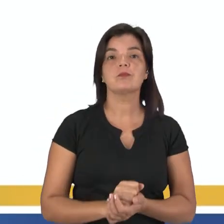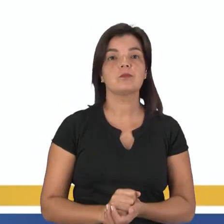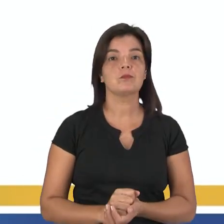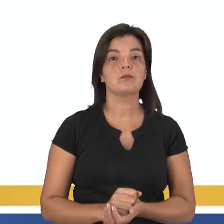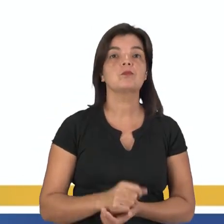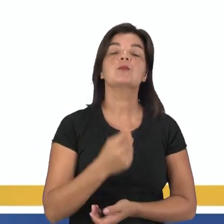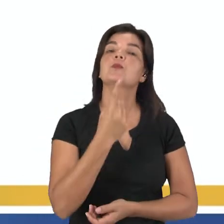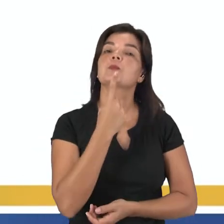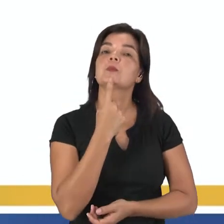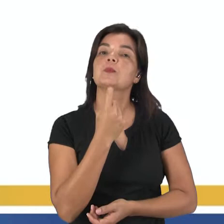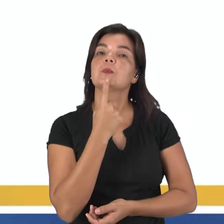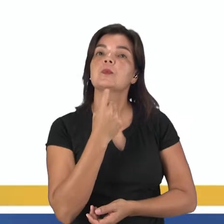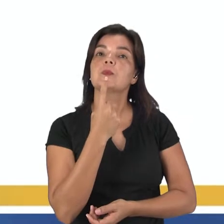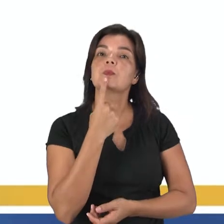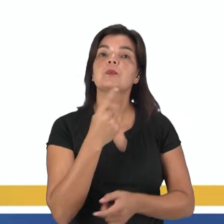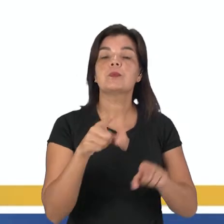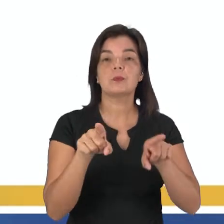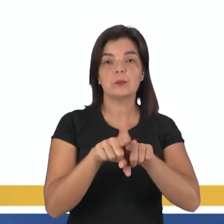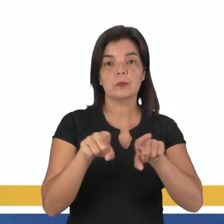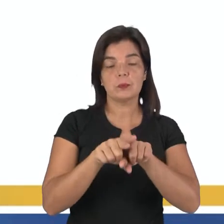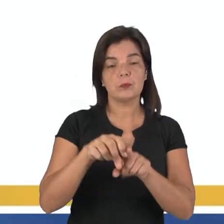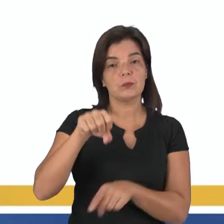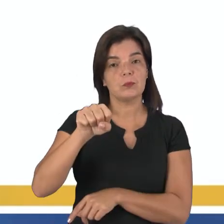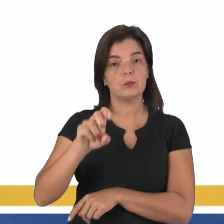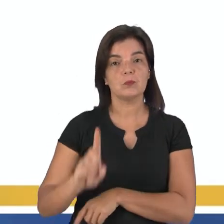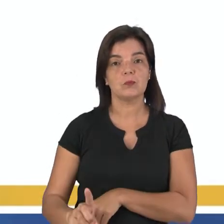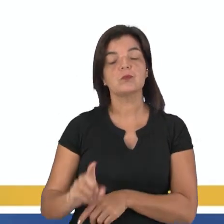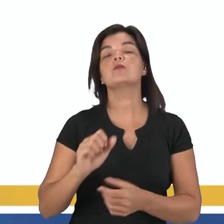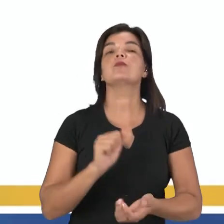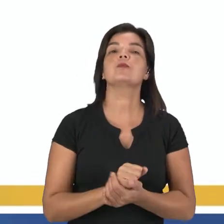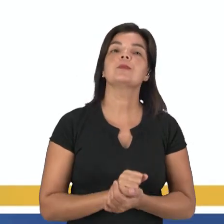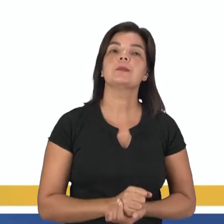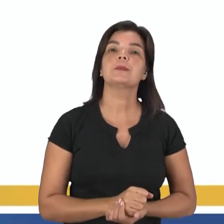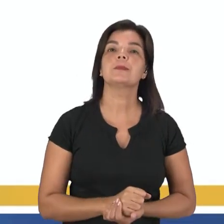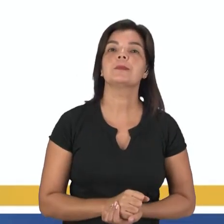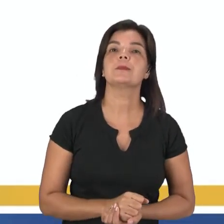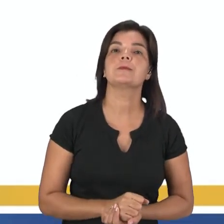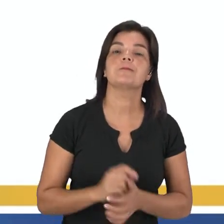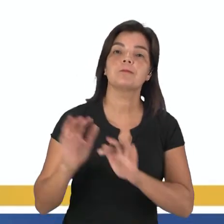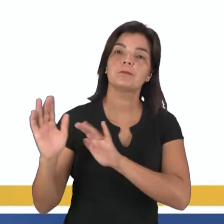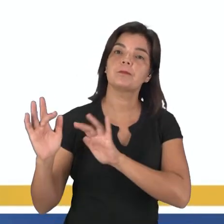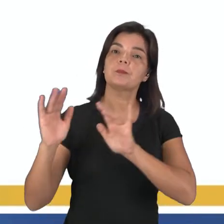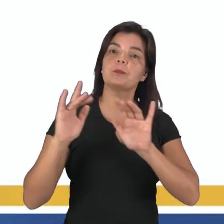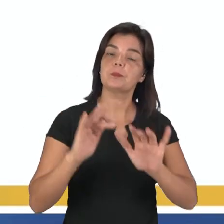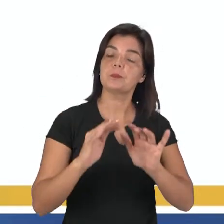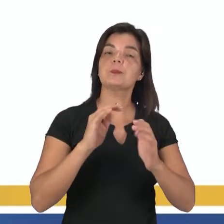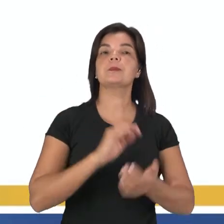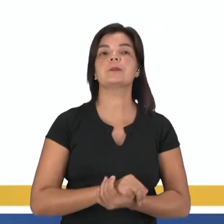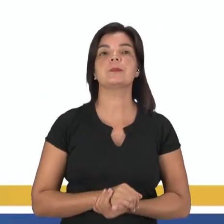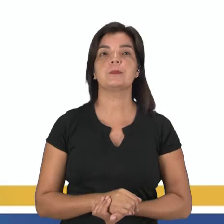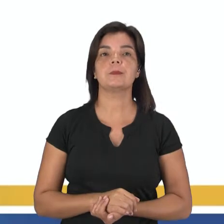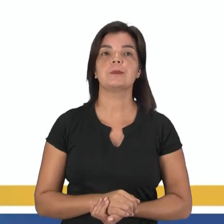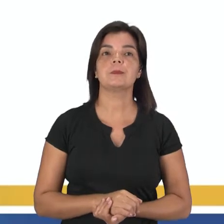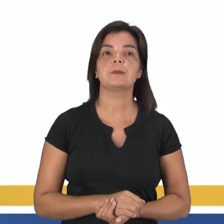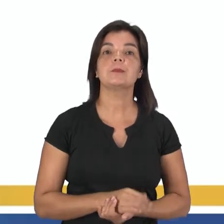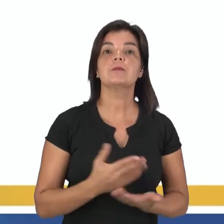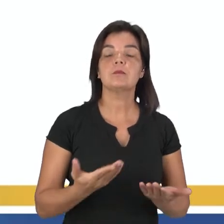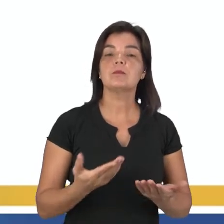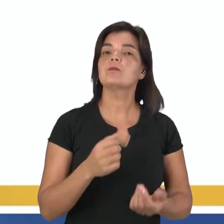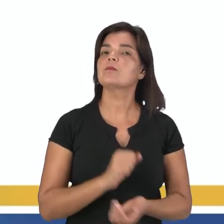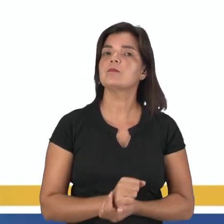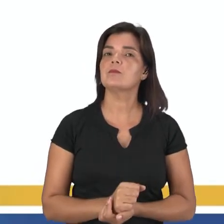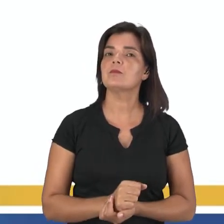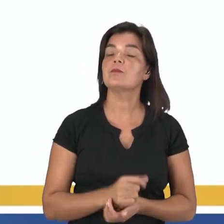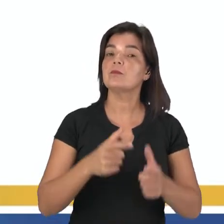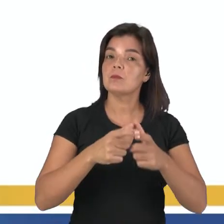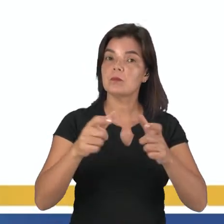nordeste de amarelo e as setas indicando a saída dos trabalhadores em direção à região sudeste. Então,